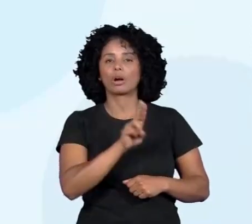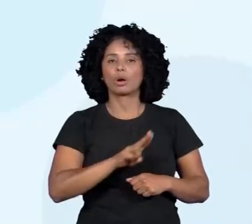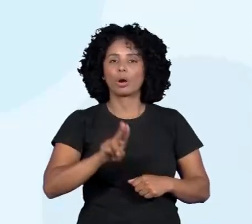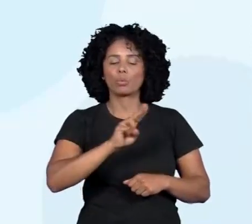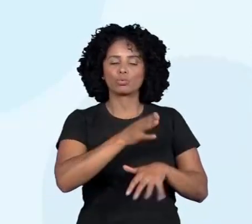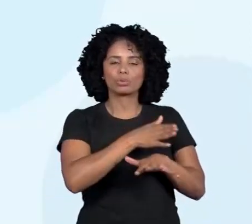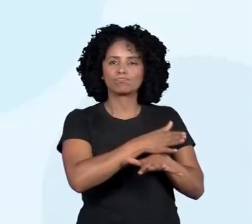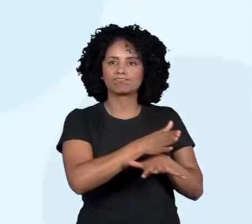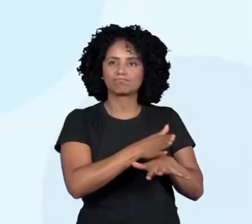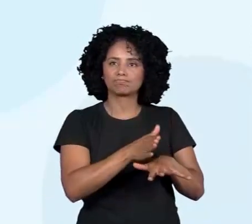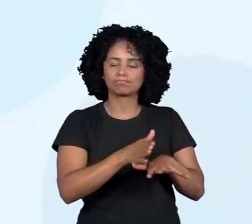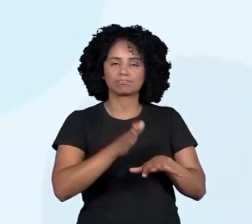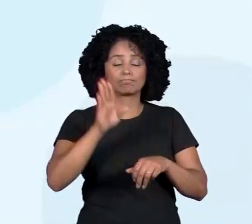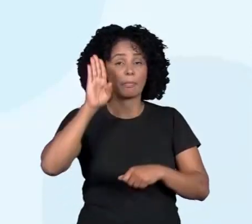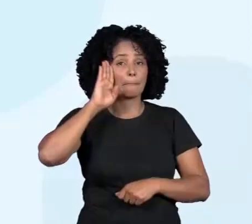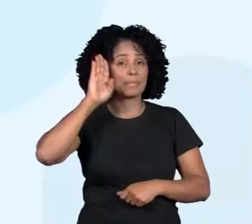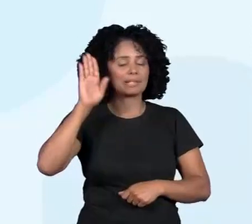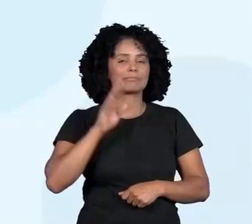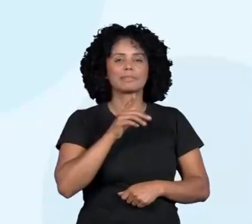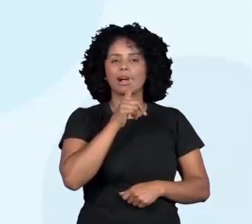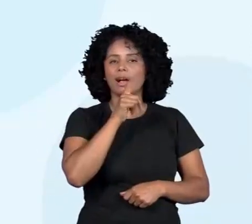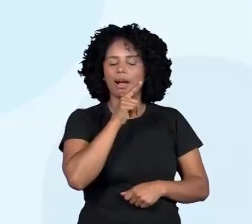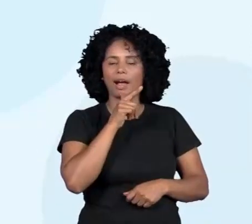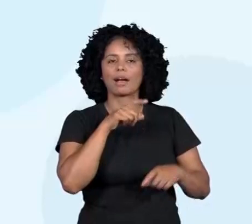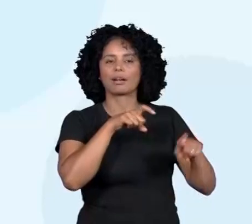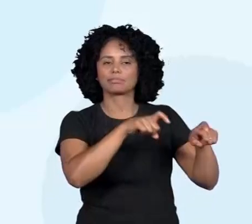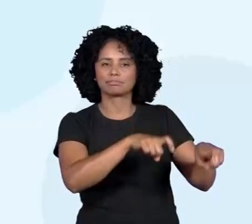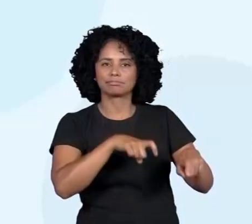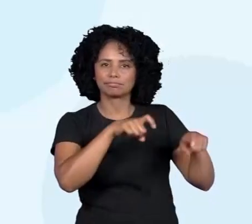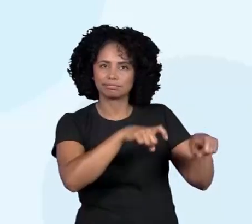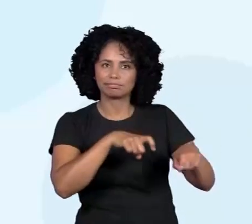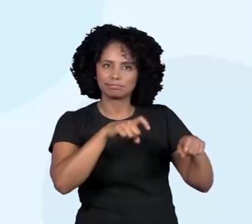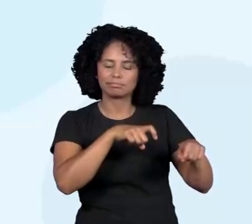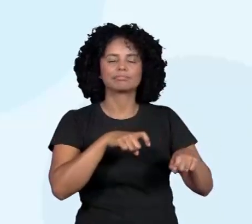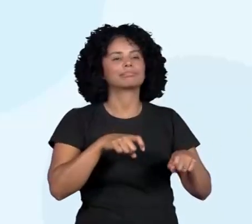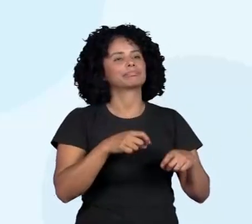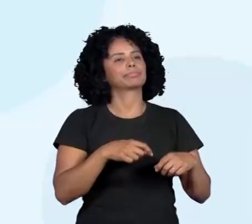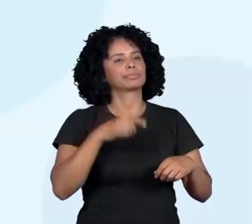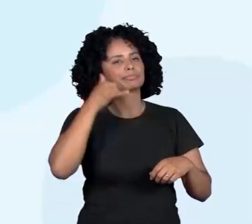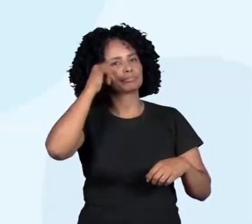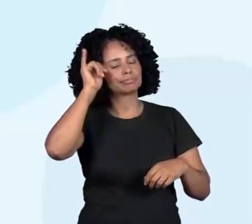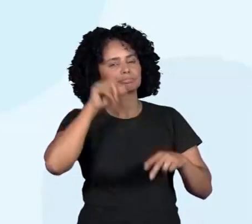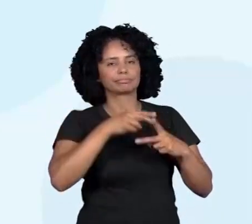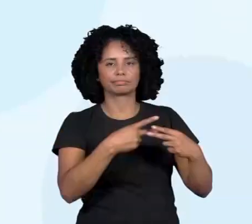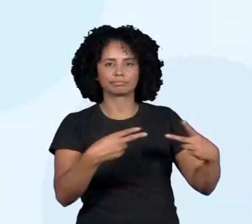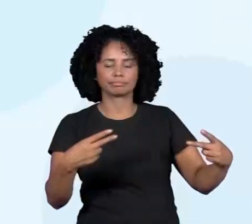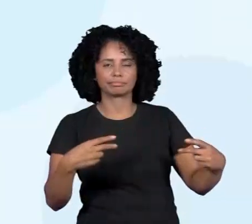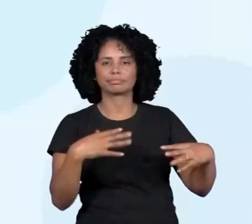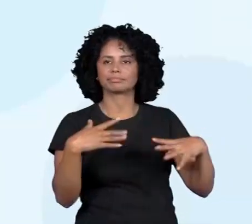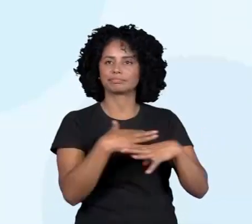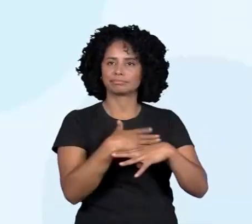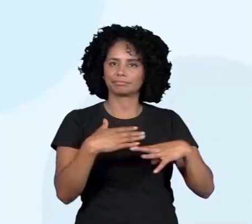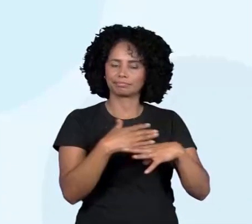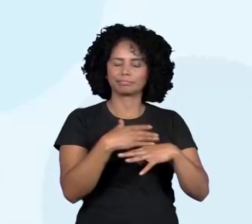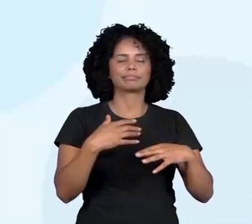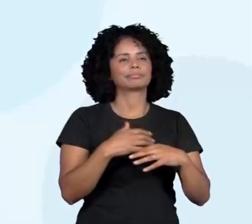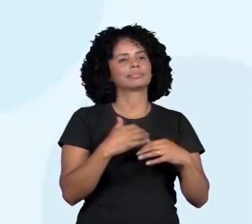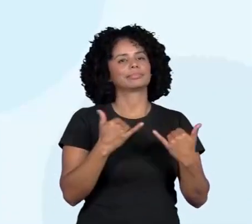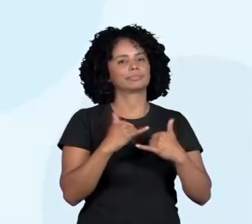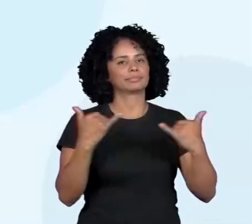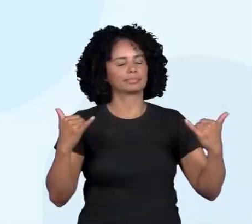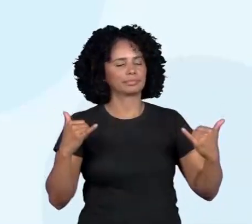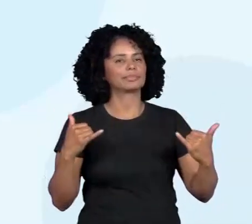especial para a agricultura, pecuária, abastecimento urbano e geração de energia e discutir